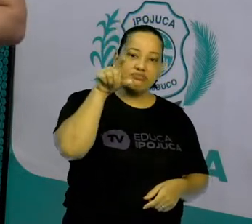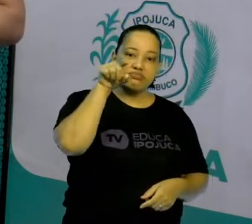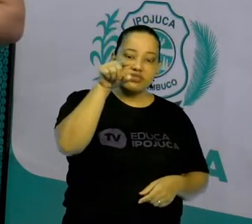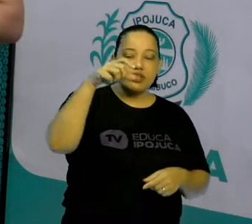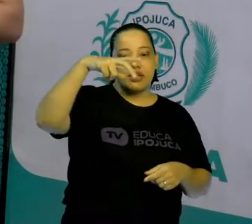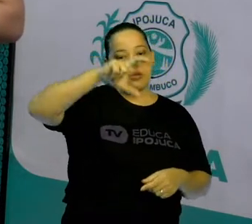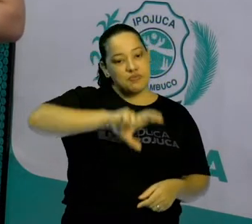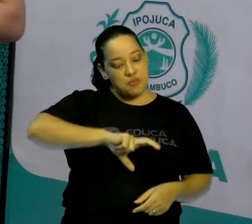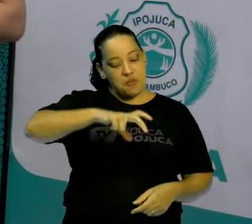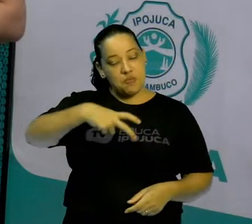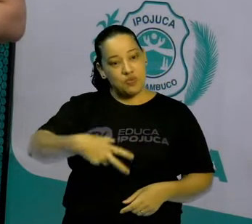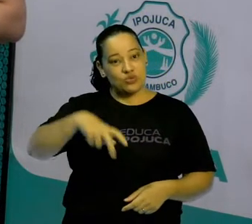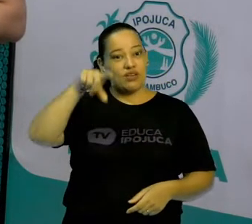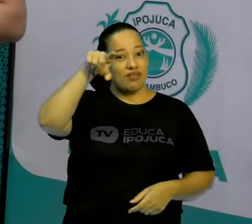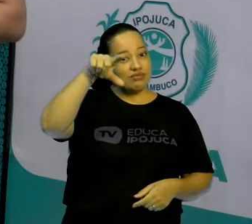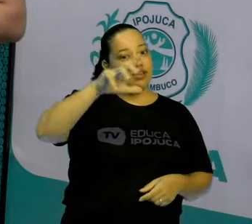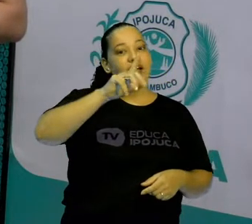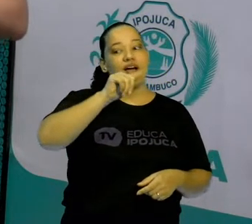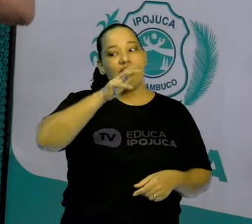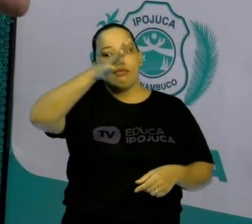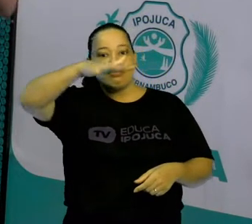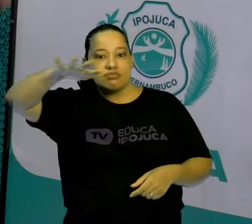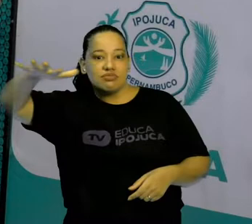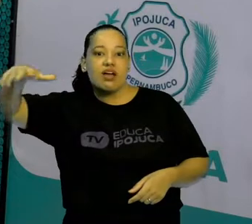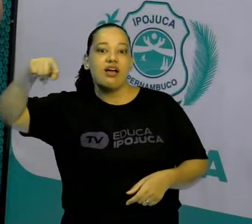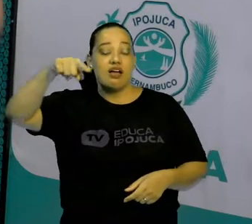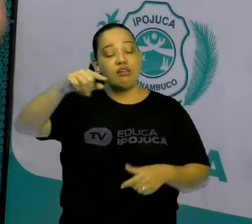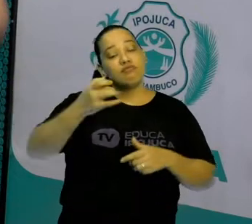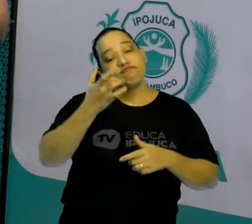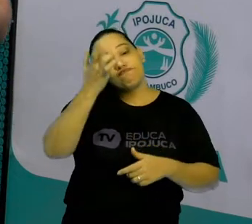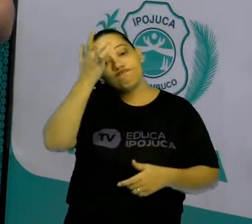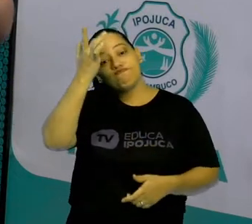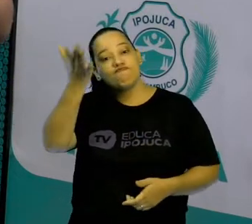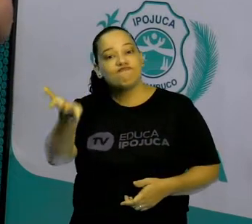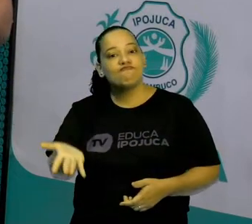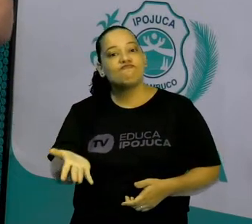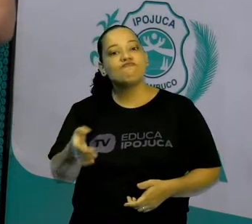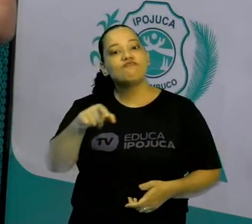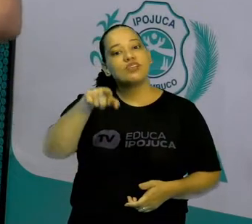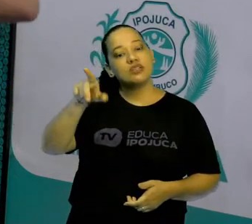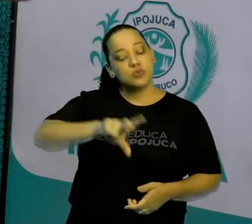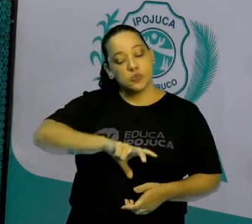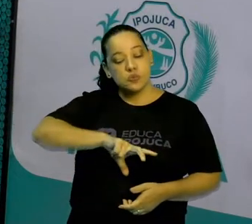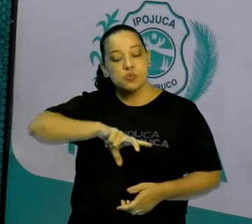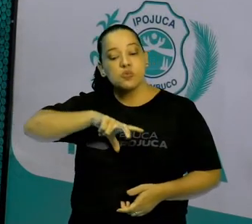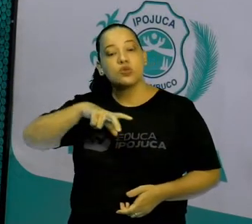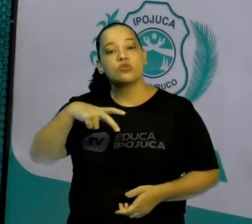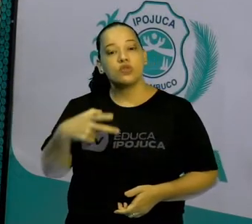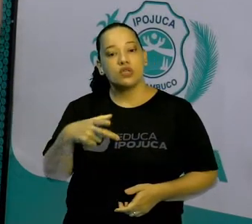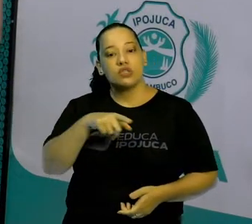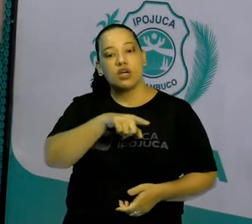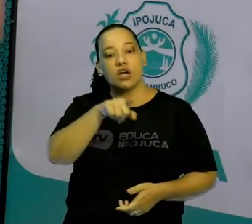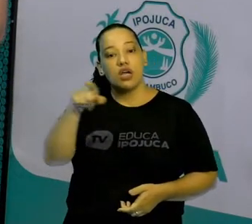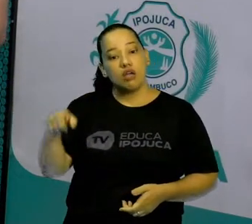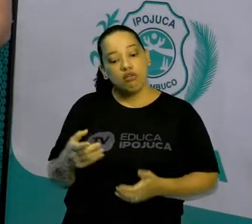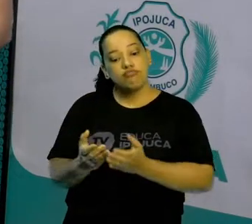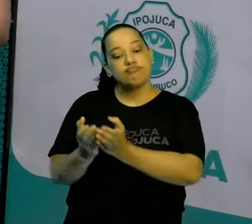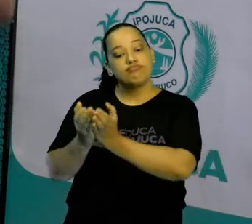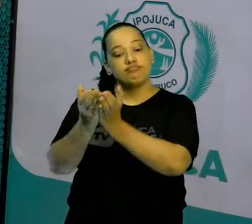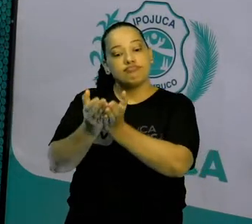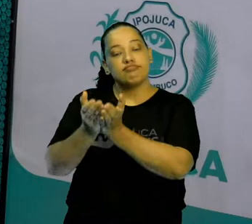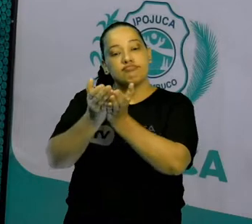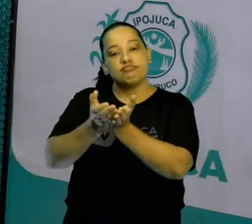ali no Oceano Atlântico. Então, isso vai facilitar com que os portugueses eles se lançassem ao Oceano